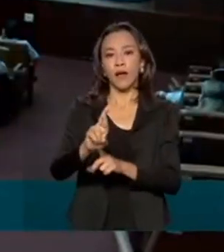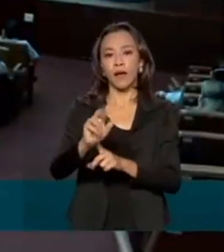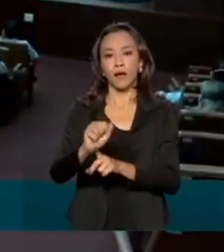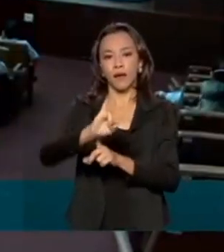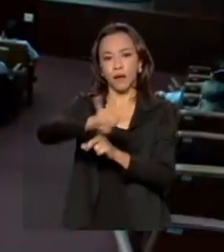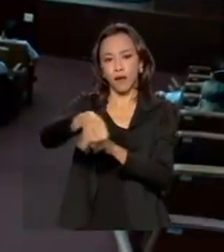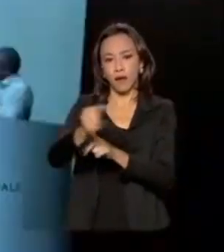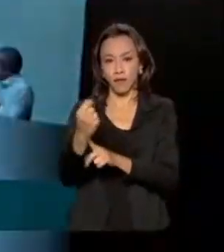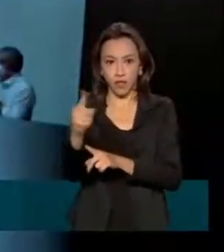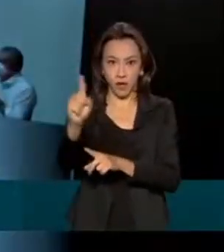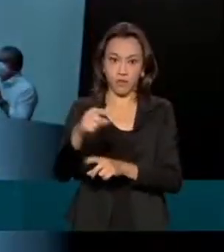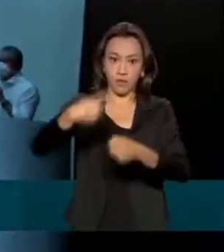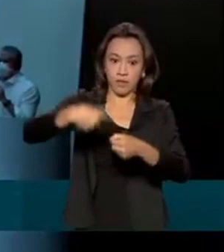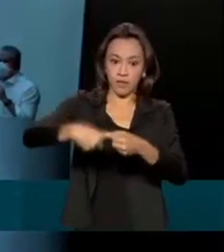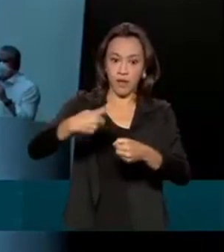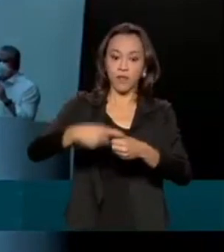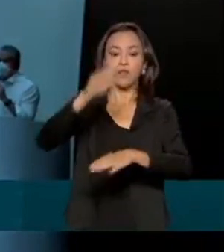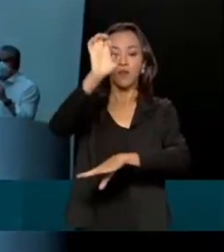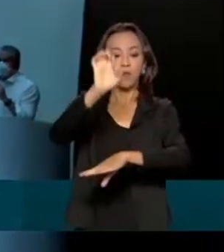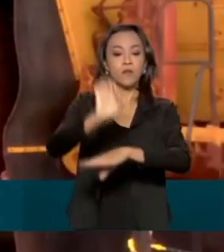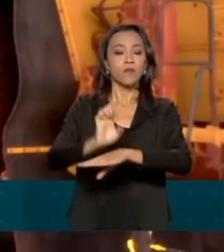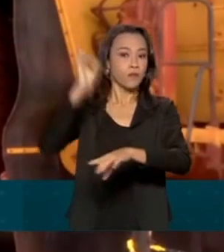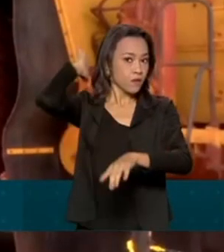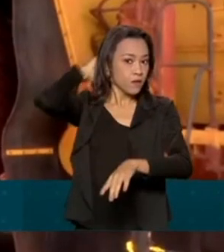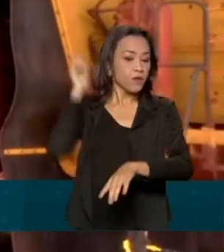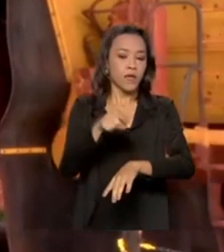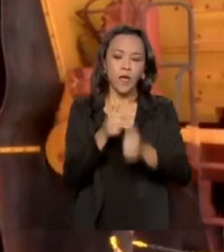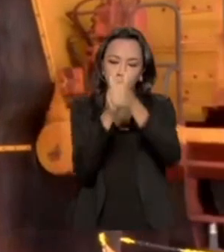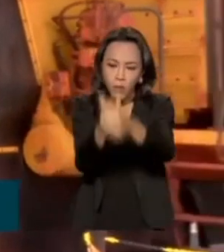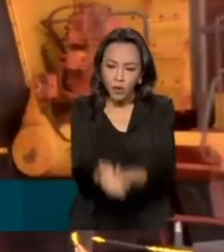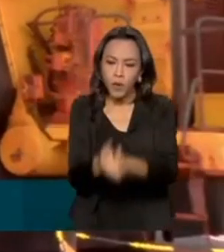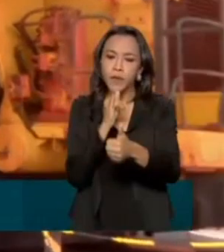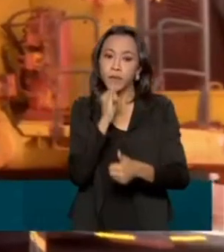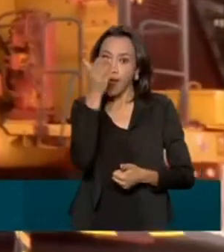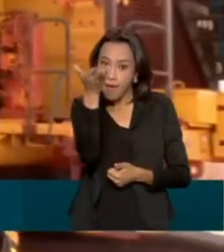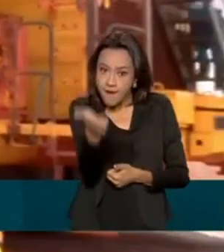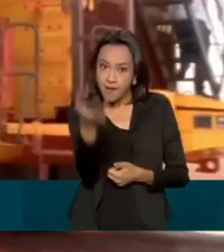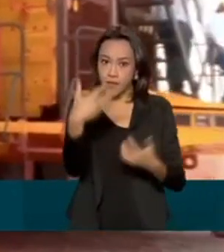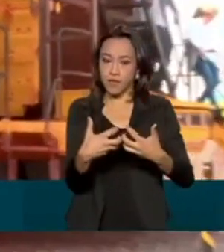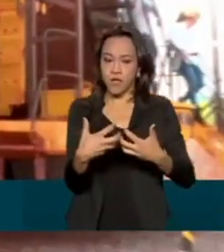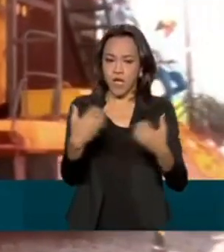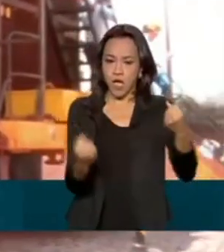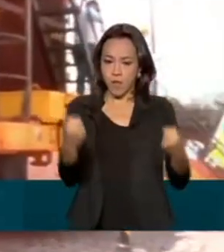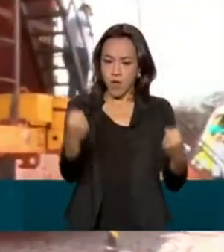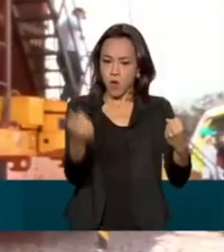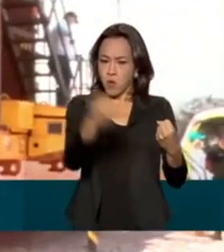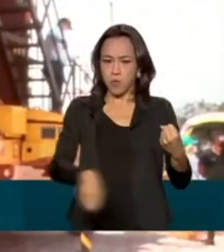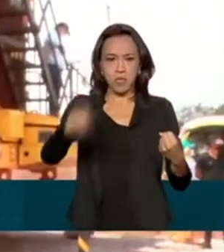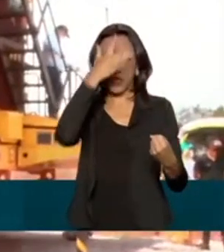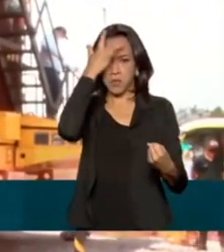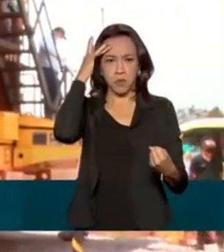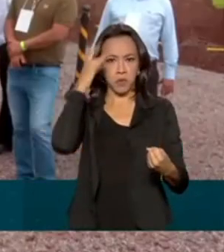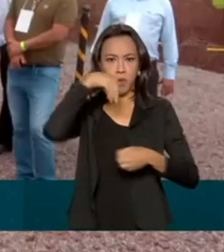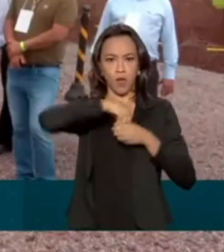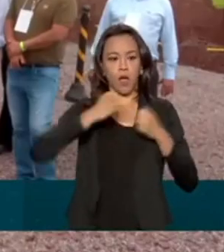acompanharam uma apresentação sobre mineração sustentável. Este caminhão, por exemplo, não necessita de motorista e emite uma